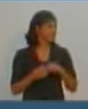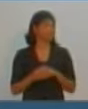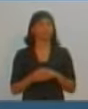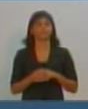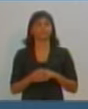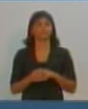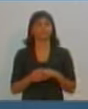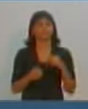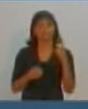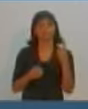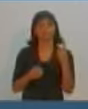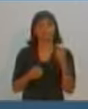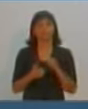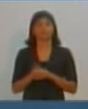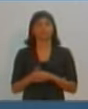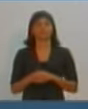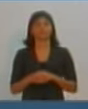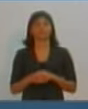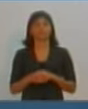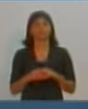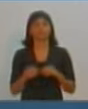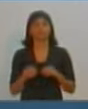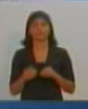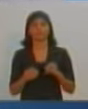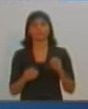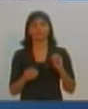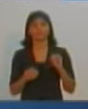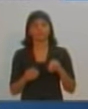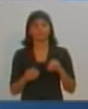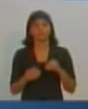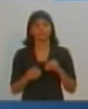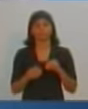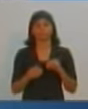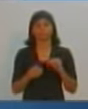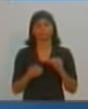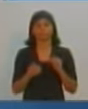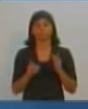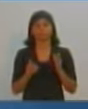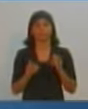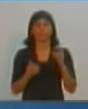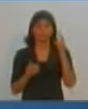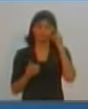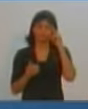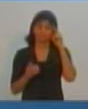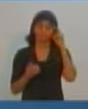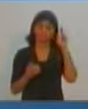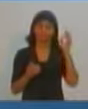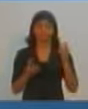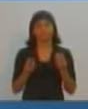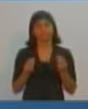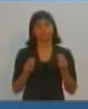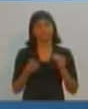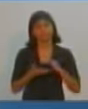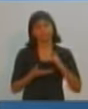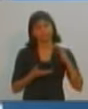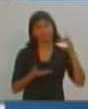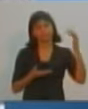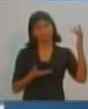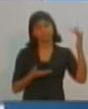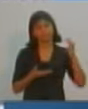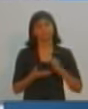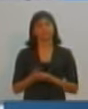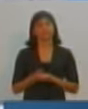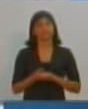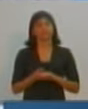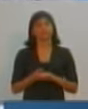Um minuto e meio para a sua resposta, Dodô. Regina, é uma preocupação minha muito grande com a população sempre mais